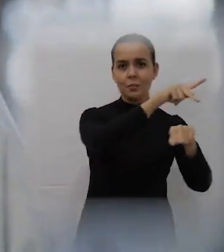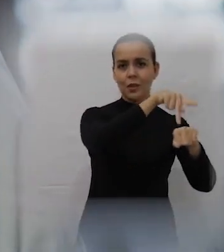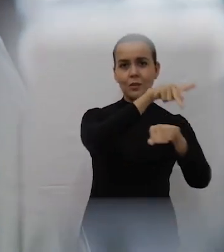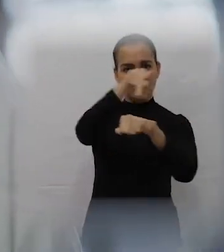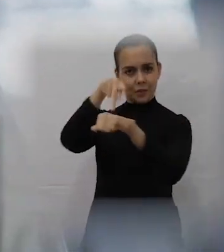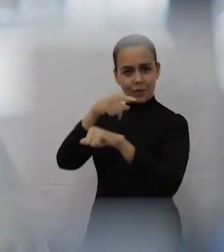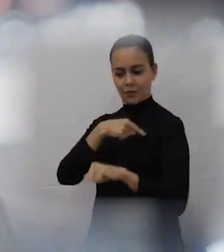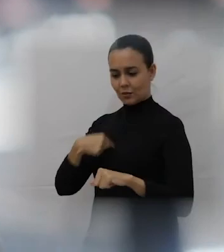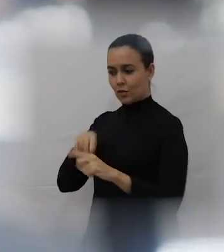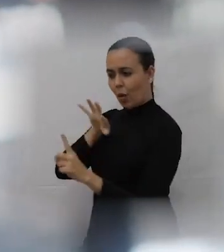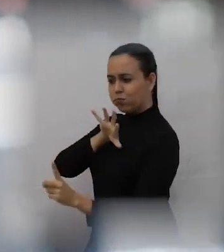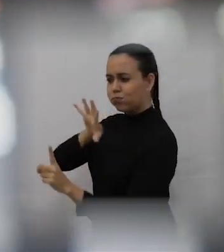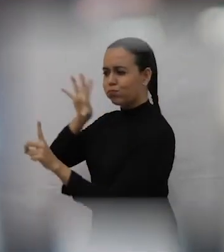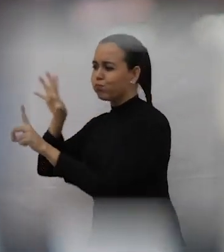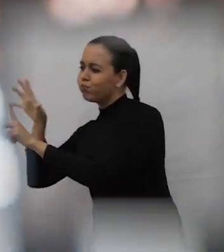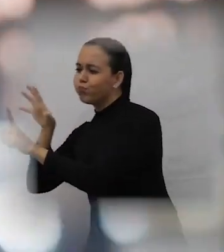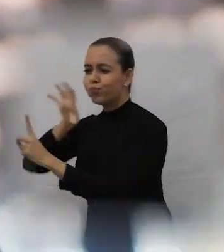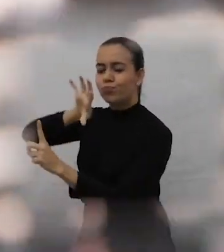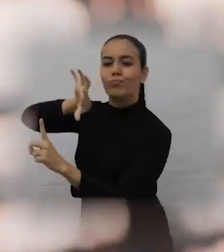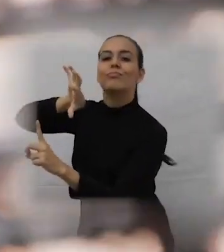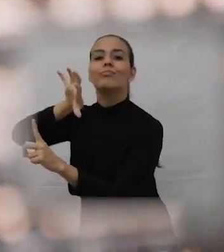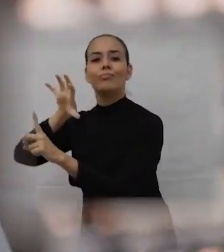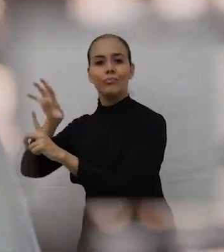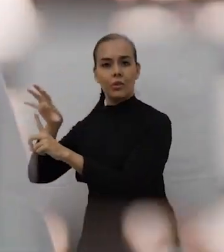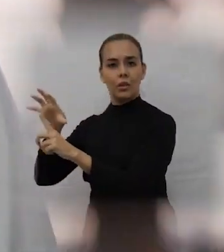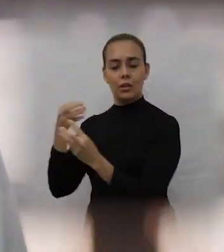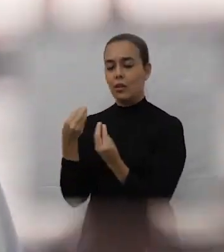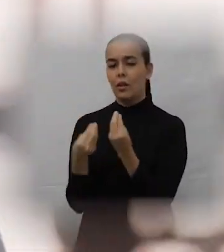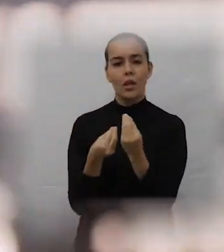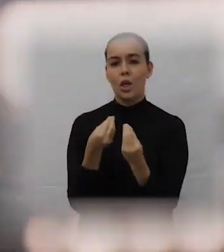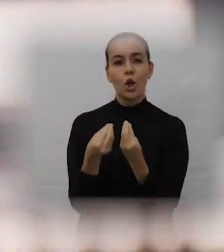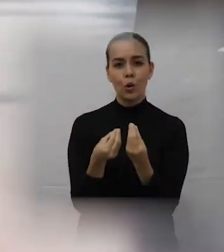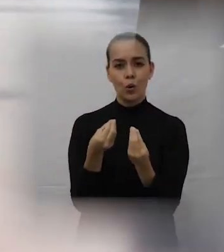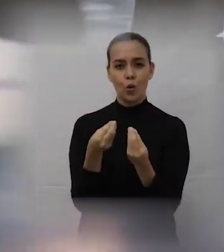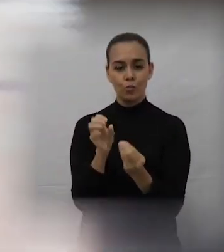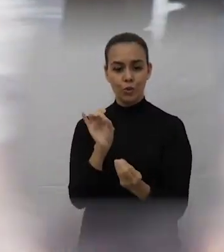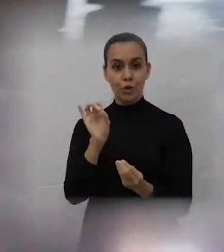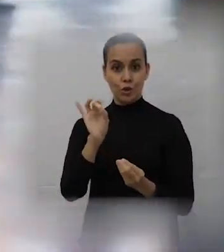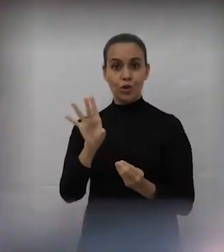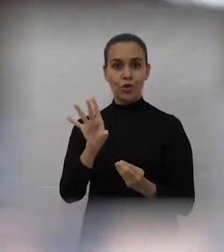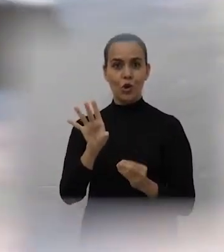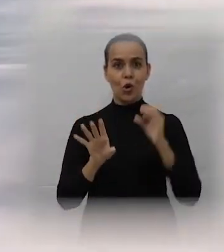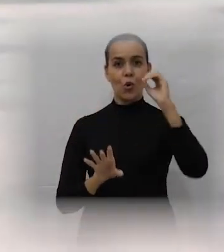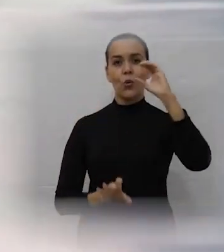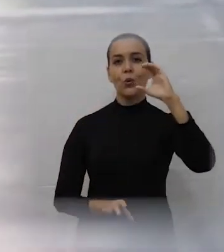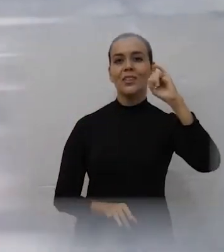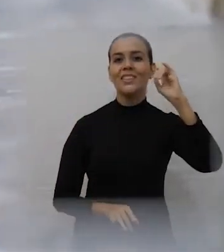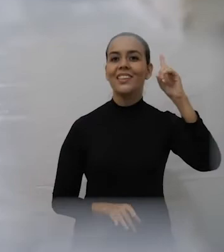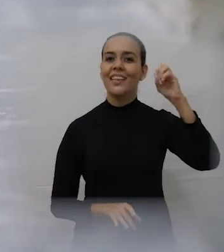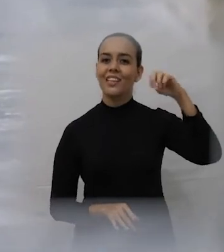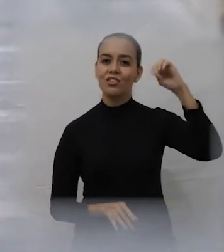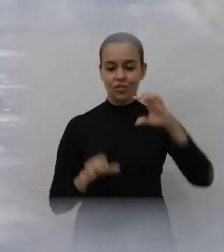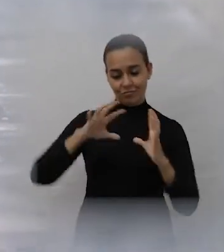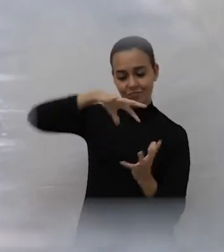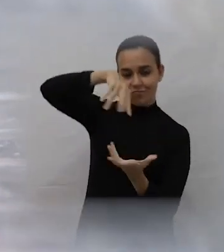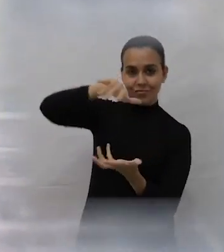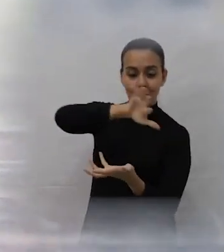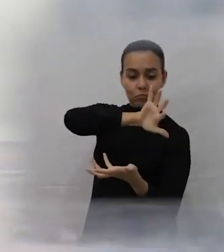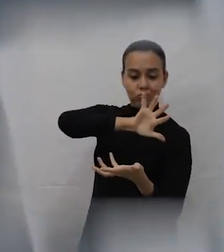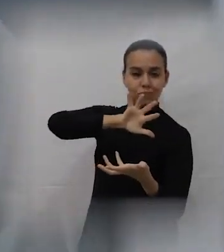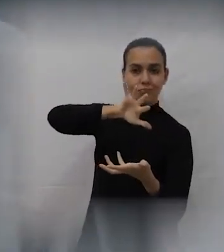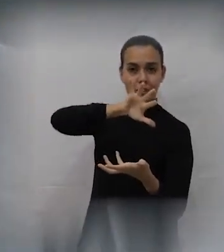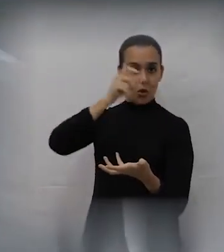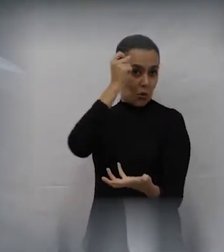digna de respeito, de que só o Ocidente gera ciência. Então, acho que já está mais do que na hora de a gente tentar mudar